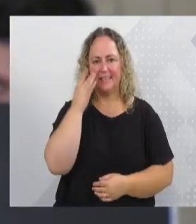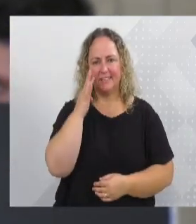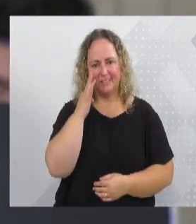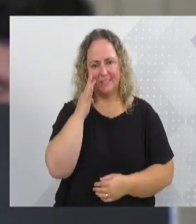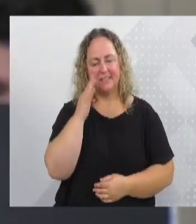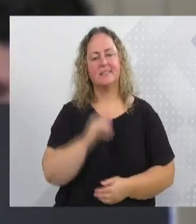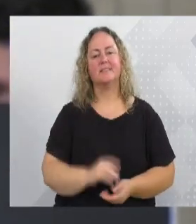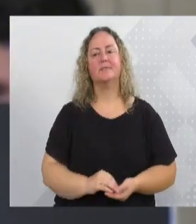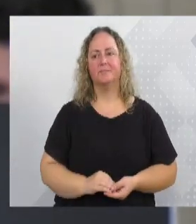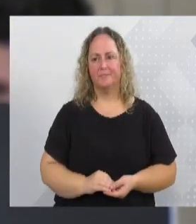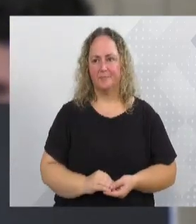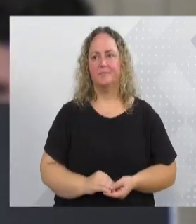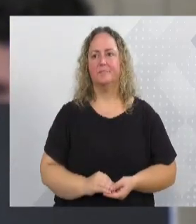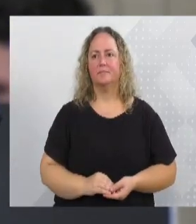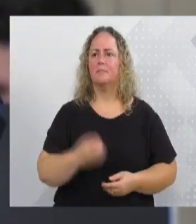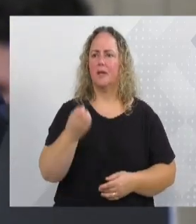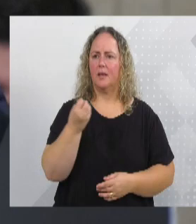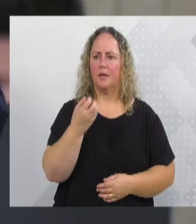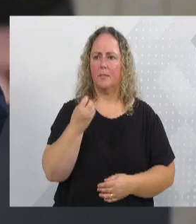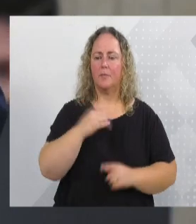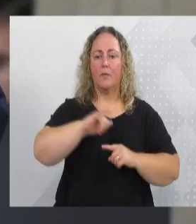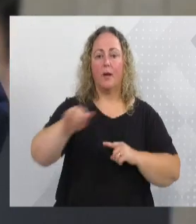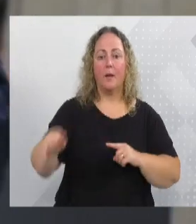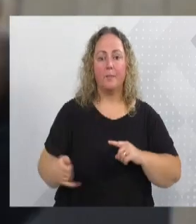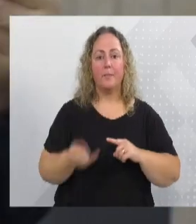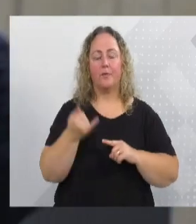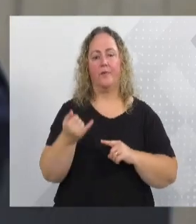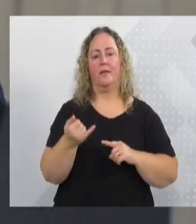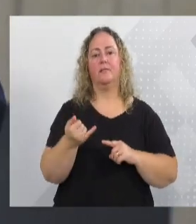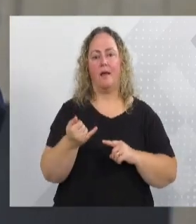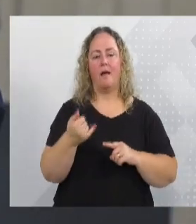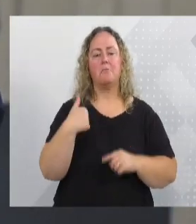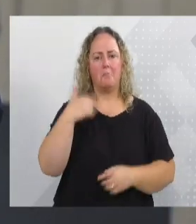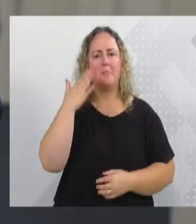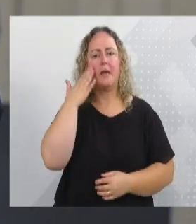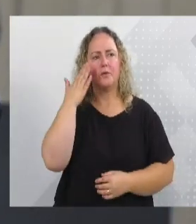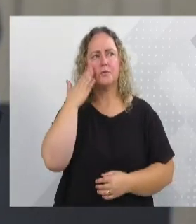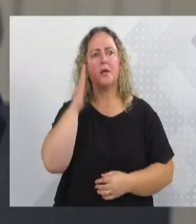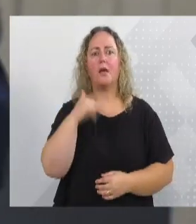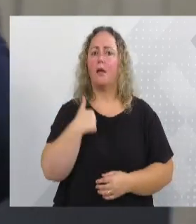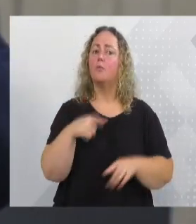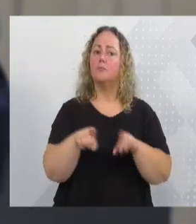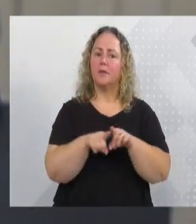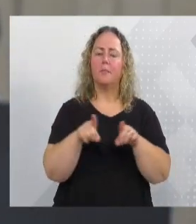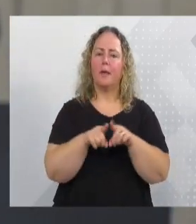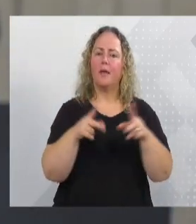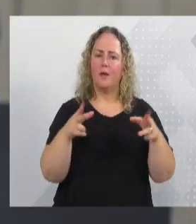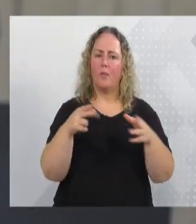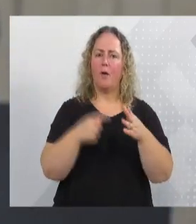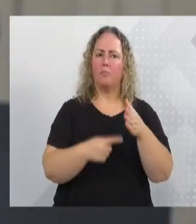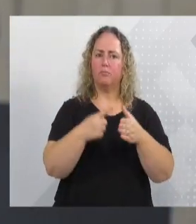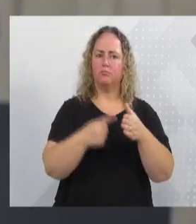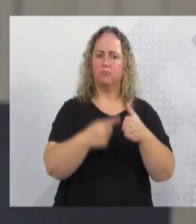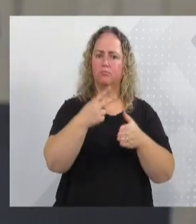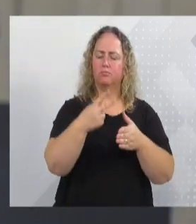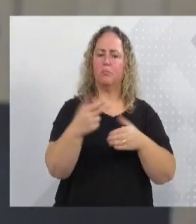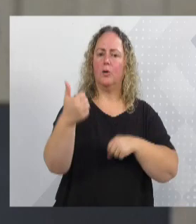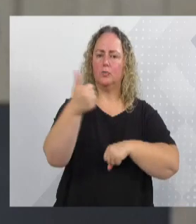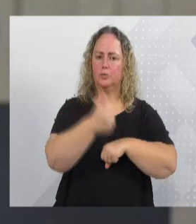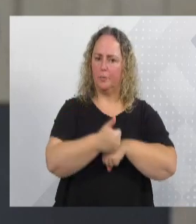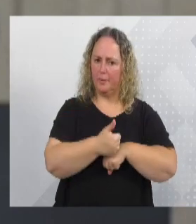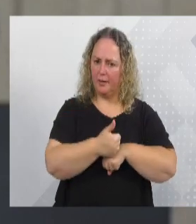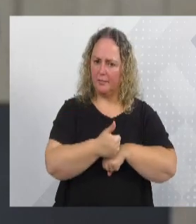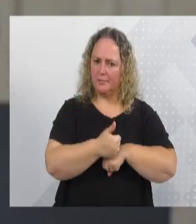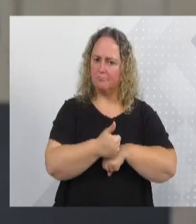a gente tem aproveitar bastante os 30 dias como vereador. Eu sei que, por duas oportunidades, eu fui primeiro suplente e